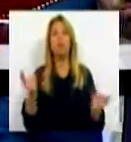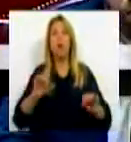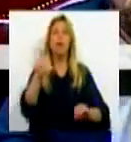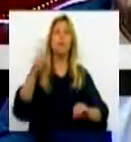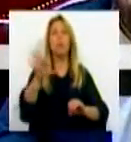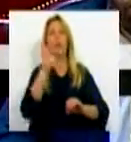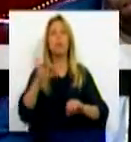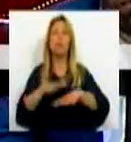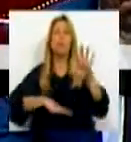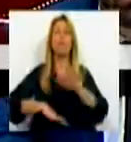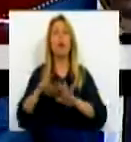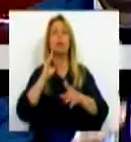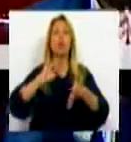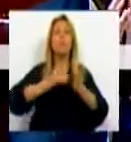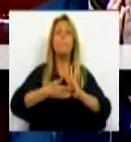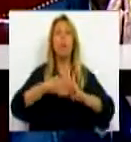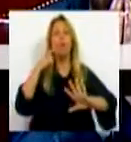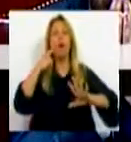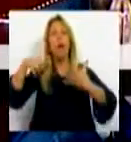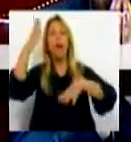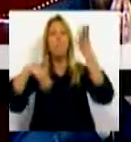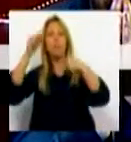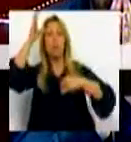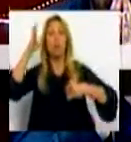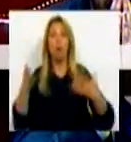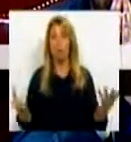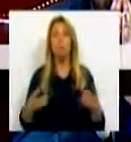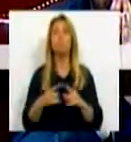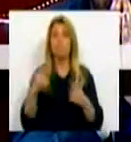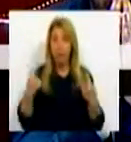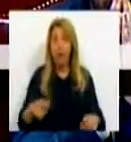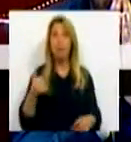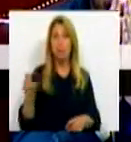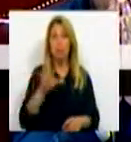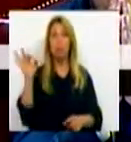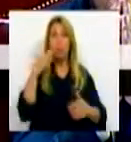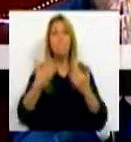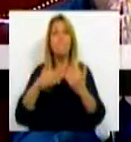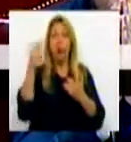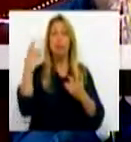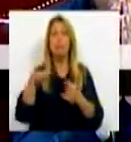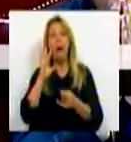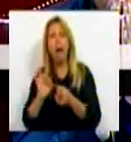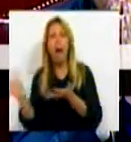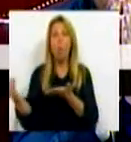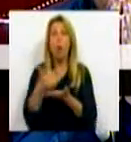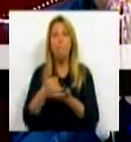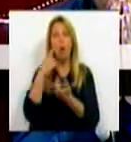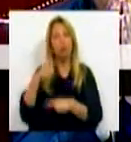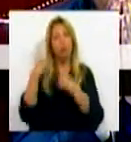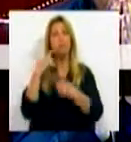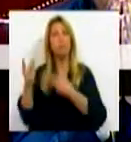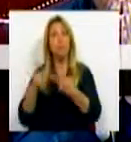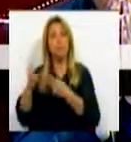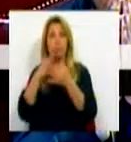aferição, as que nós produzimos este ano é errado, há mais de 50% e é suficiente, temos uma amostra significativa para fazer uma aferição real. Mas